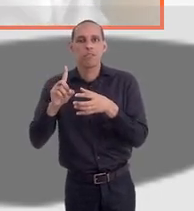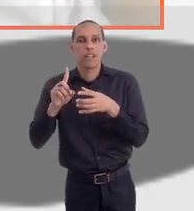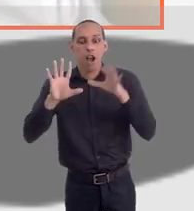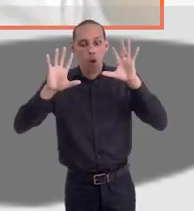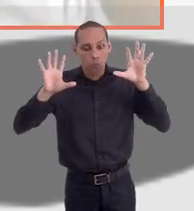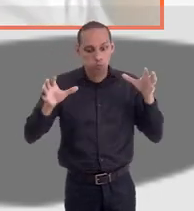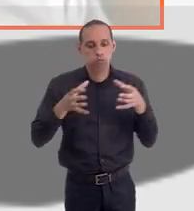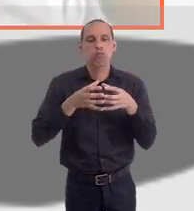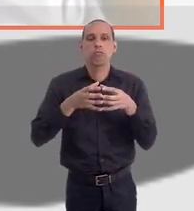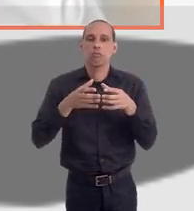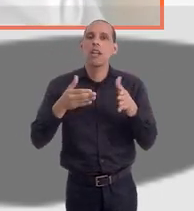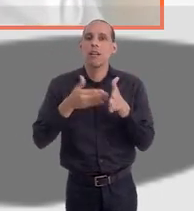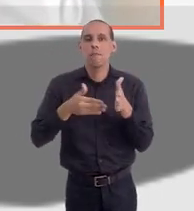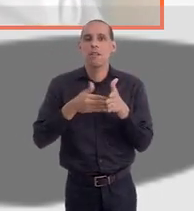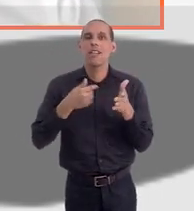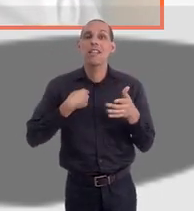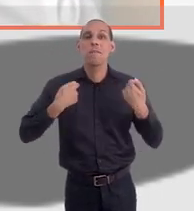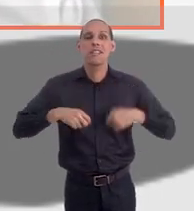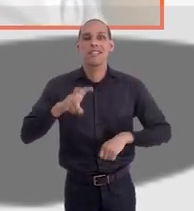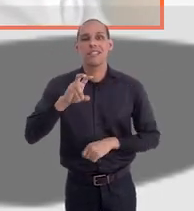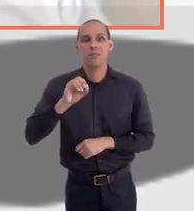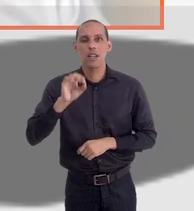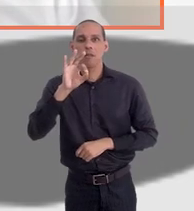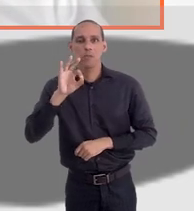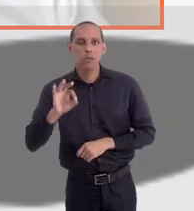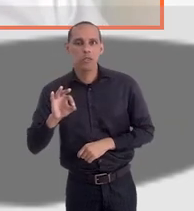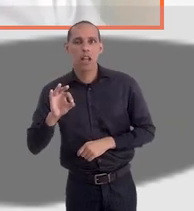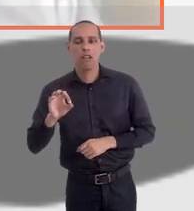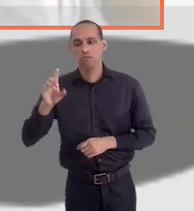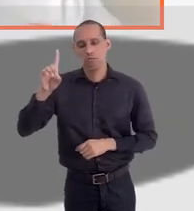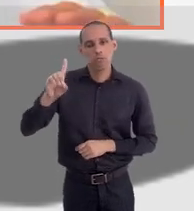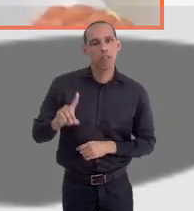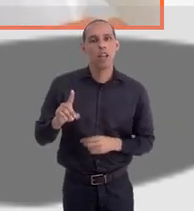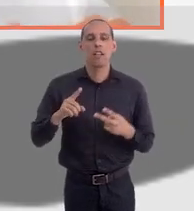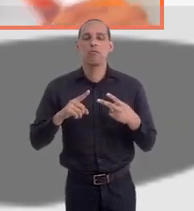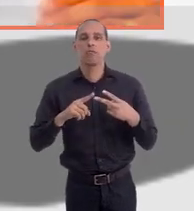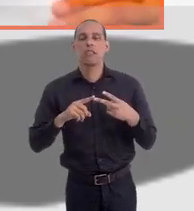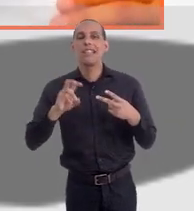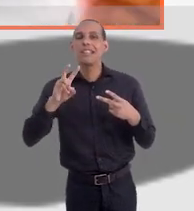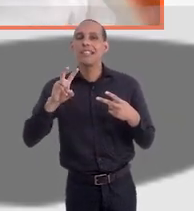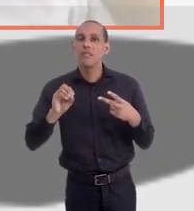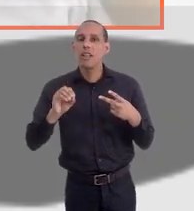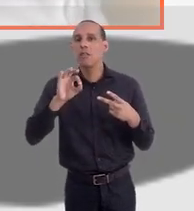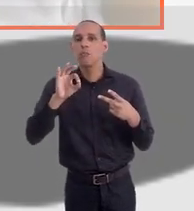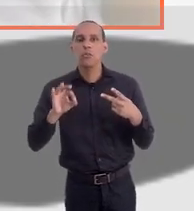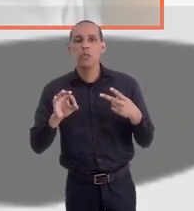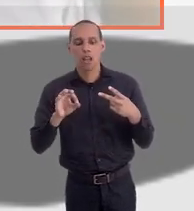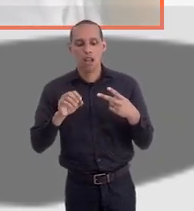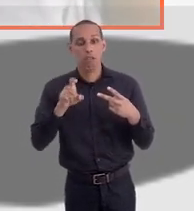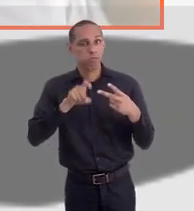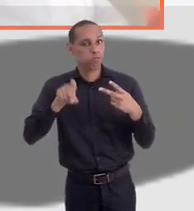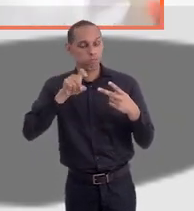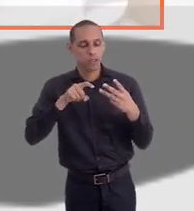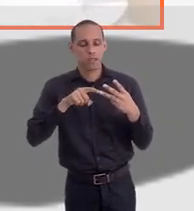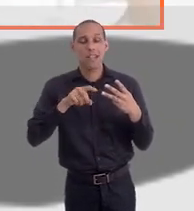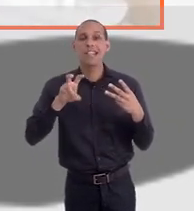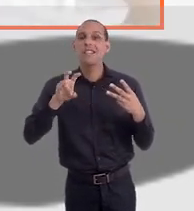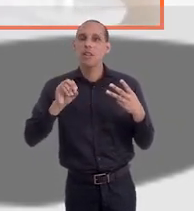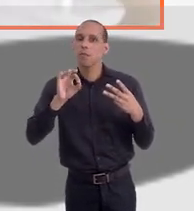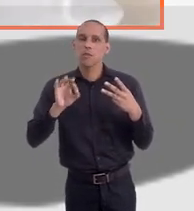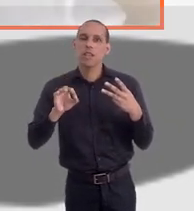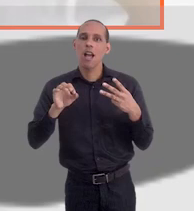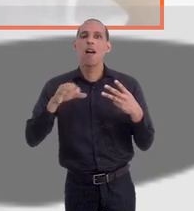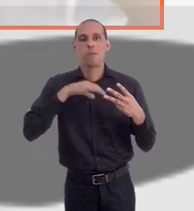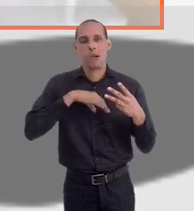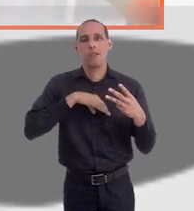reprova é o conjunto. Então, assim, eu tenho que ter no mínimo 50% de acerto mas do direito, que específica, tem que ter 50% de acerto na informática e 50